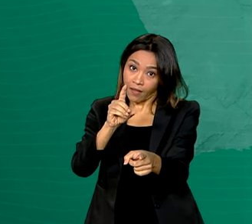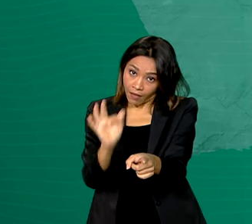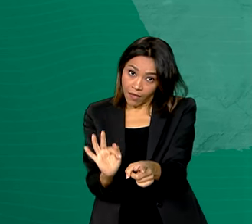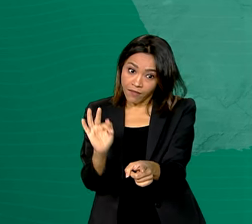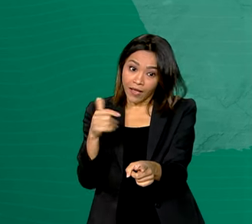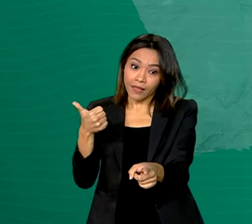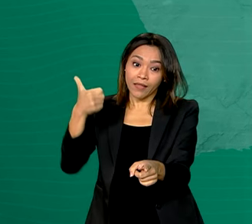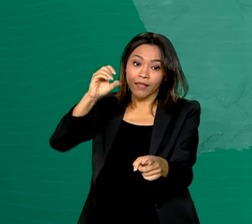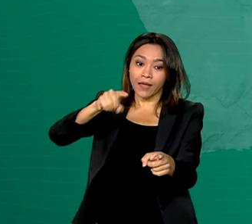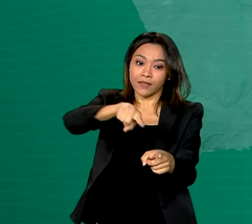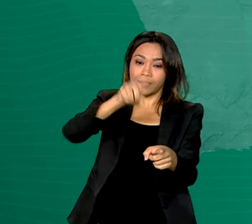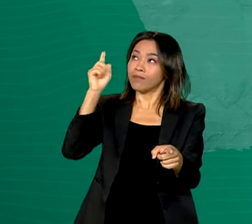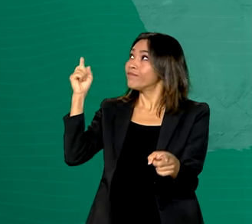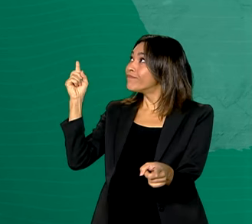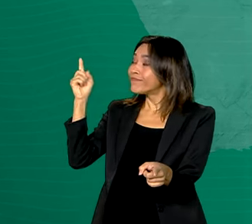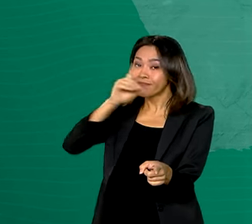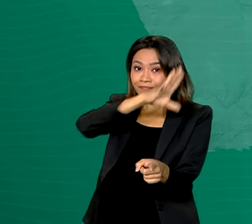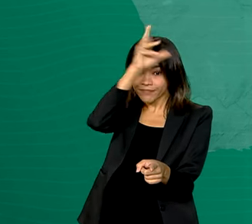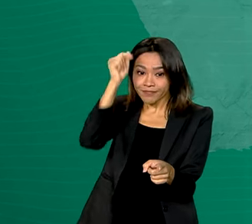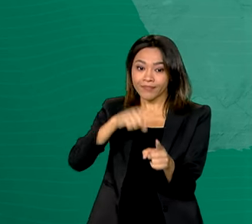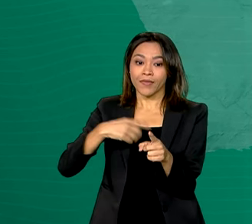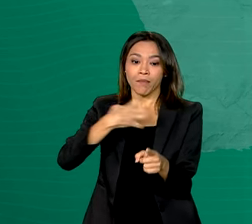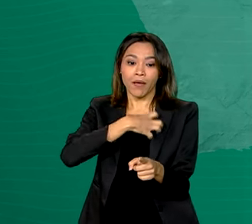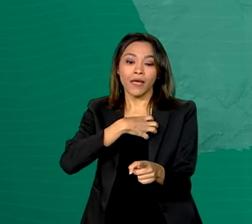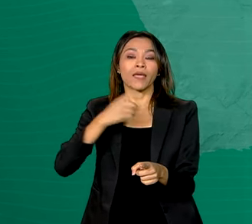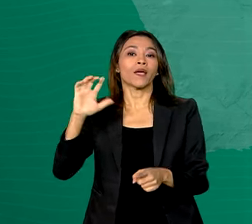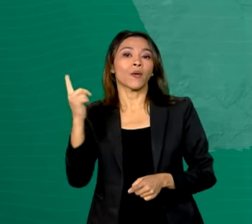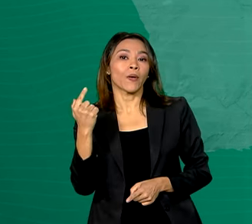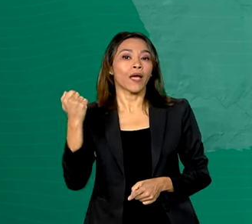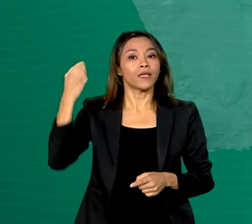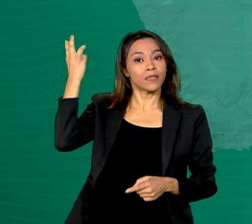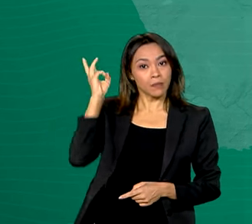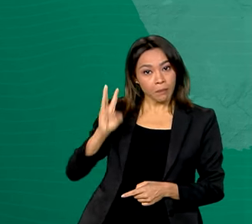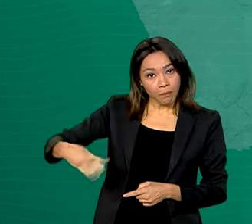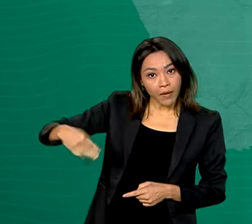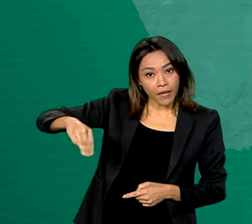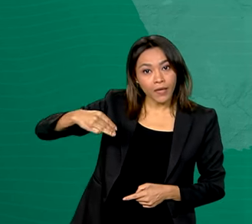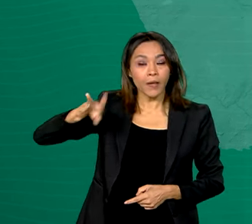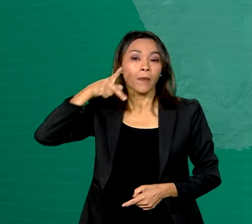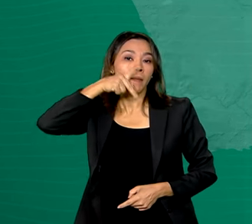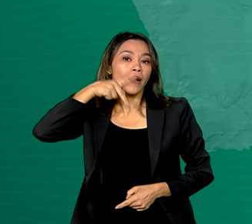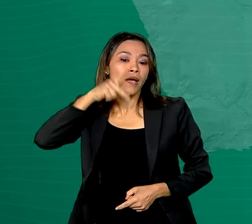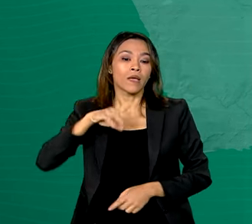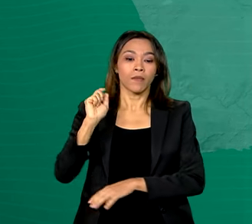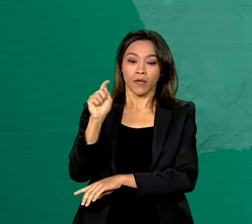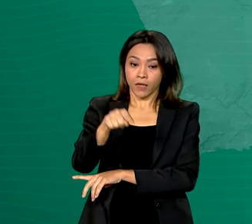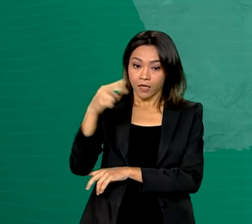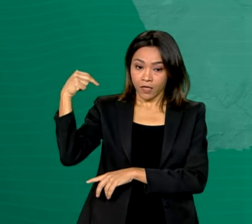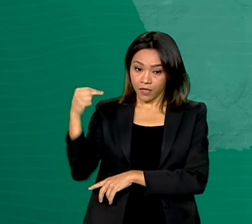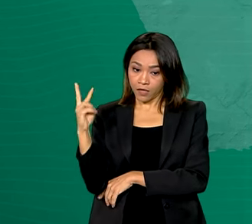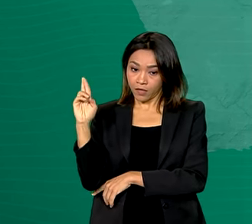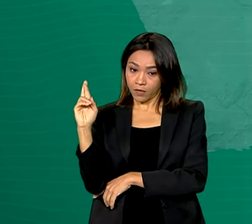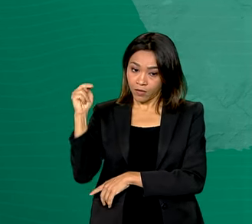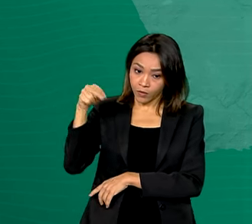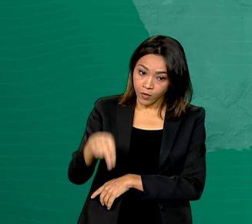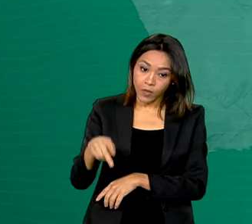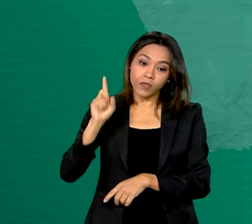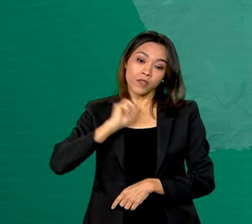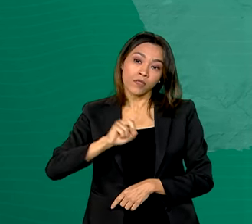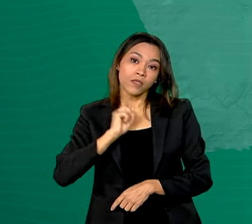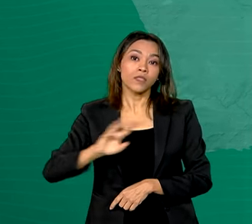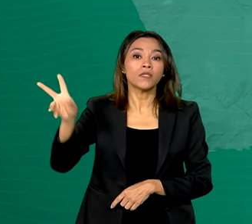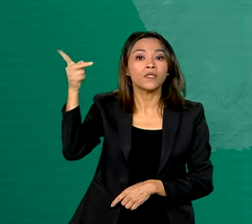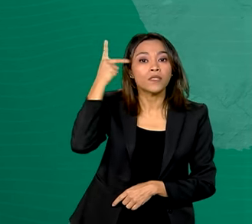Acre, Amazonas, Amapá, Bahia, Goiás, Maranhão, Paraíba, Rio Grande do Norte, Minas Gerais e São